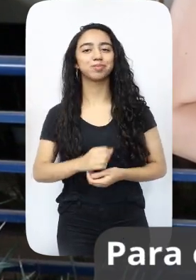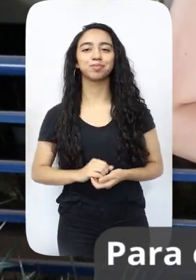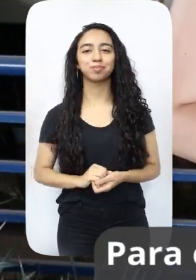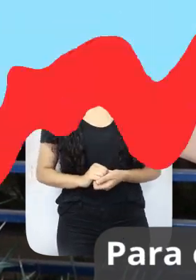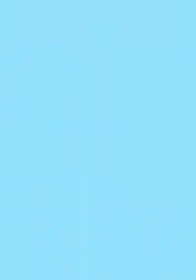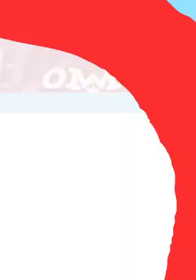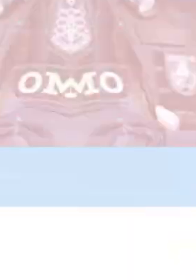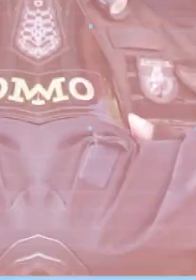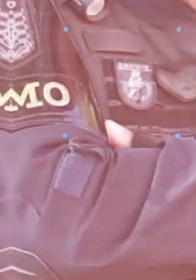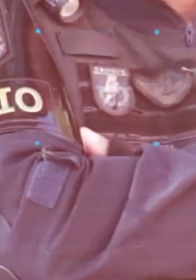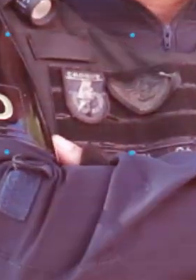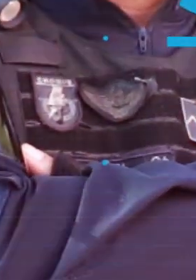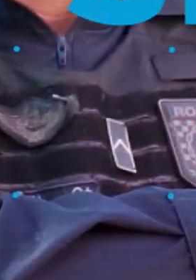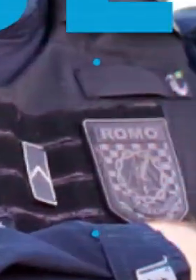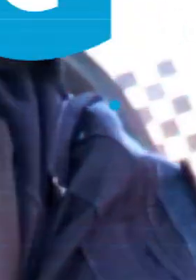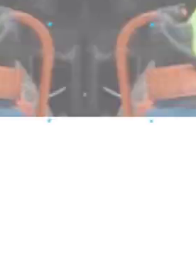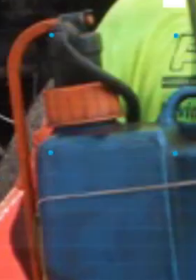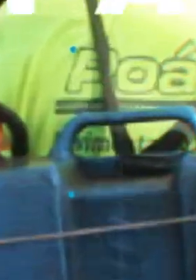aqui com a gente.